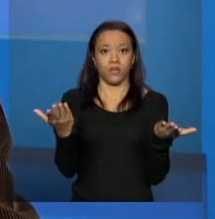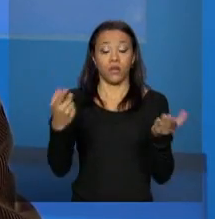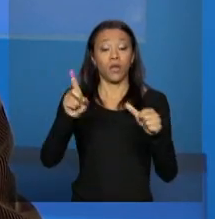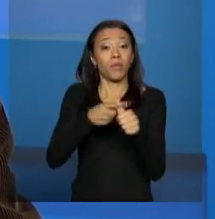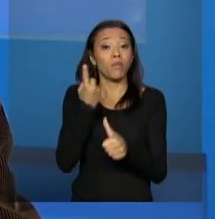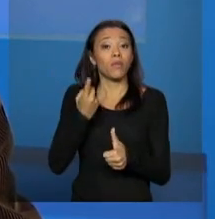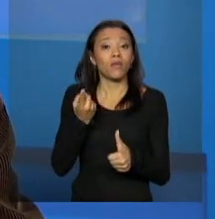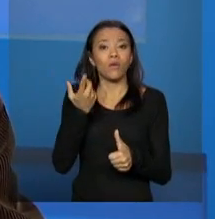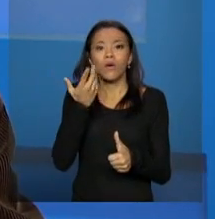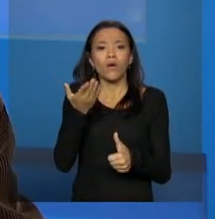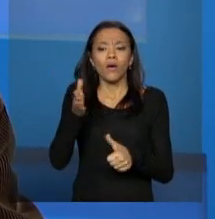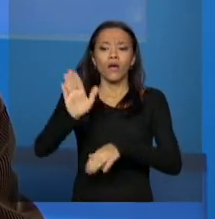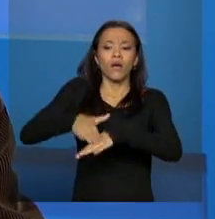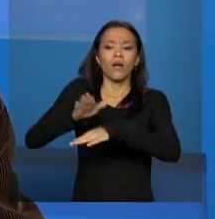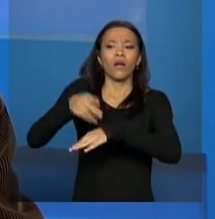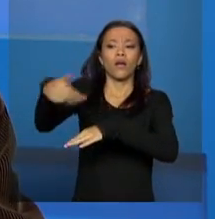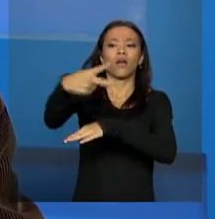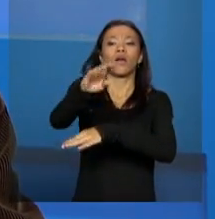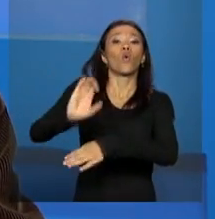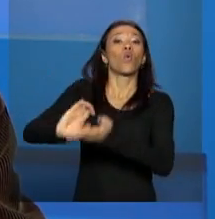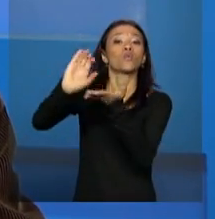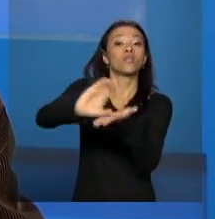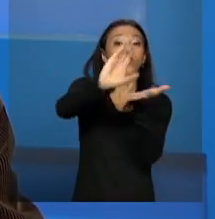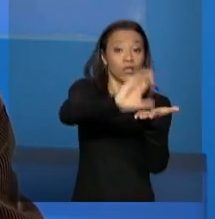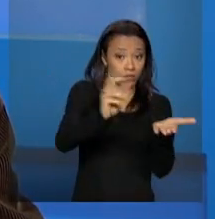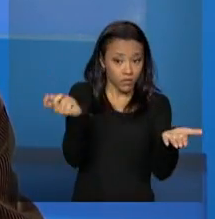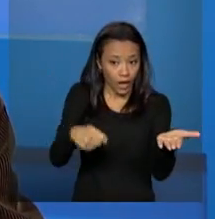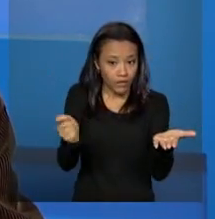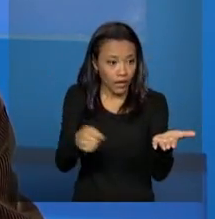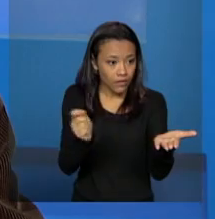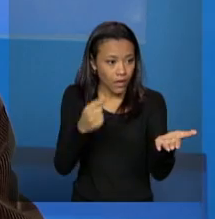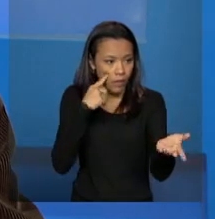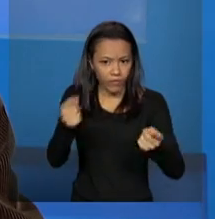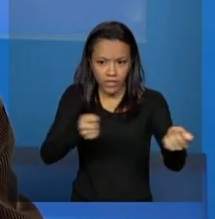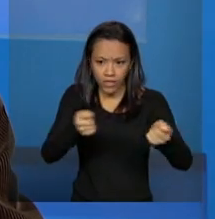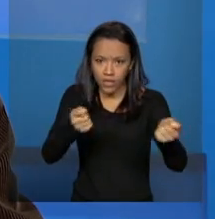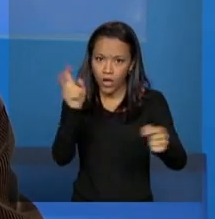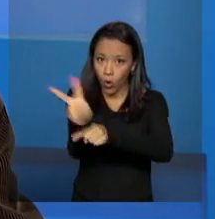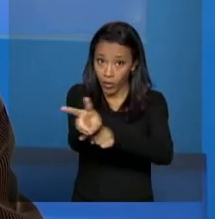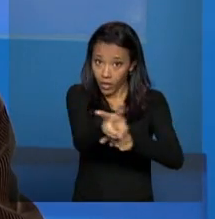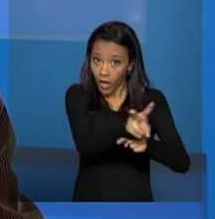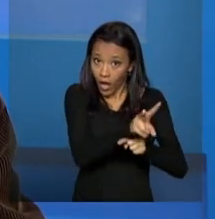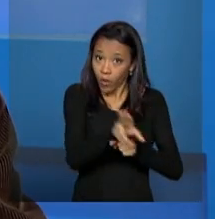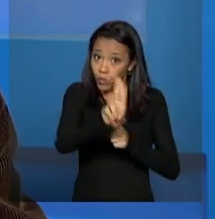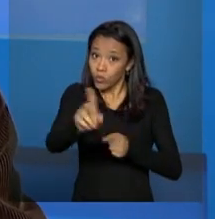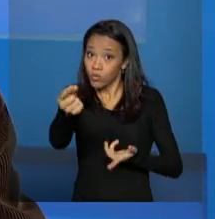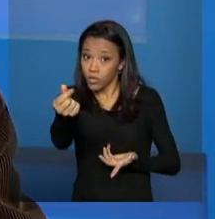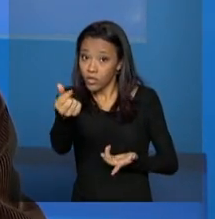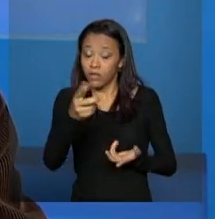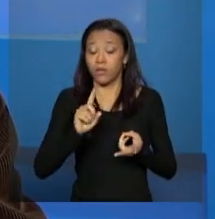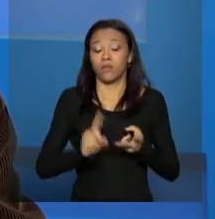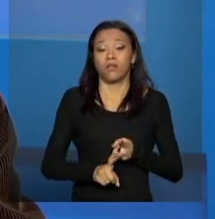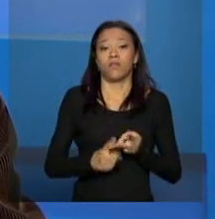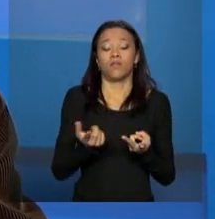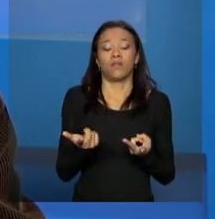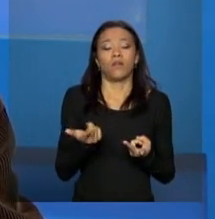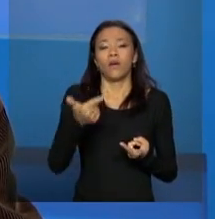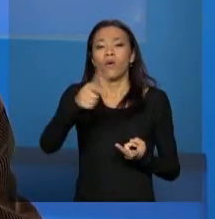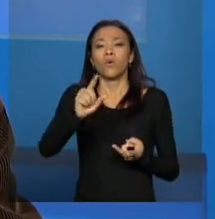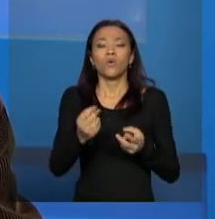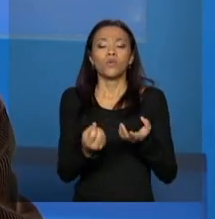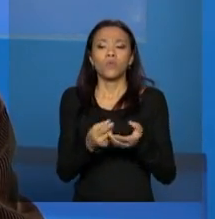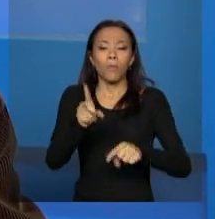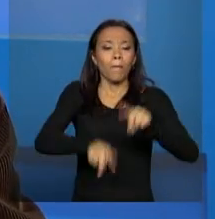qual a capacidade desses conselhos, de fato, de acompanhar a política. Como é que eles estão trabalhando com a questão do acompanhamento do recurso financeiro, da questão da criação dos